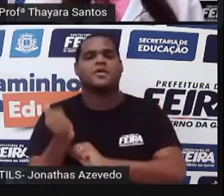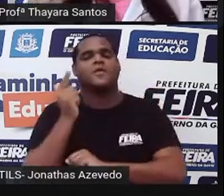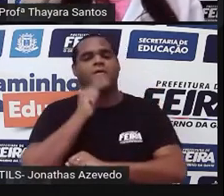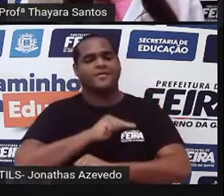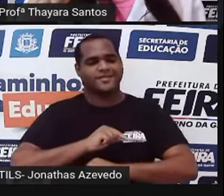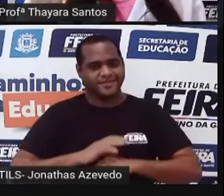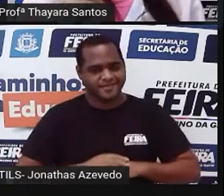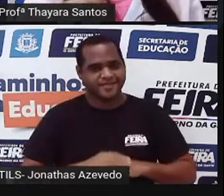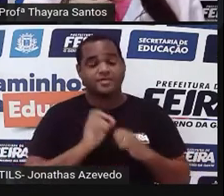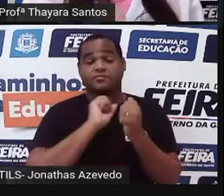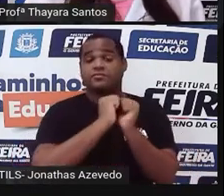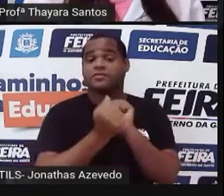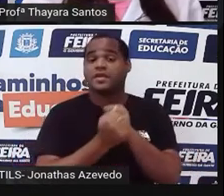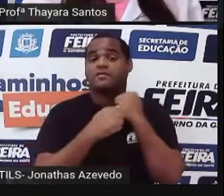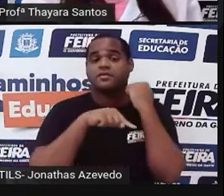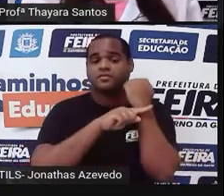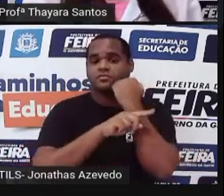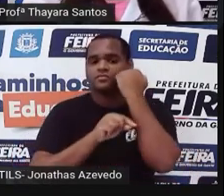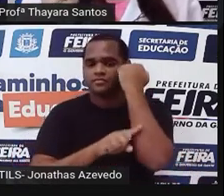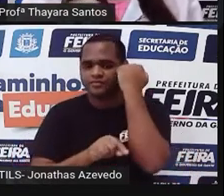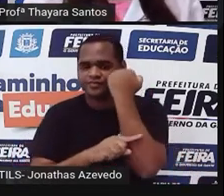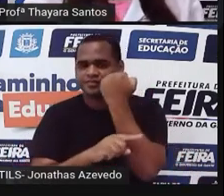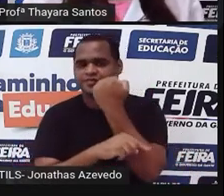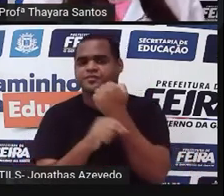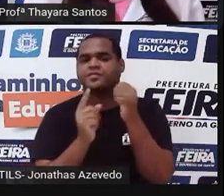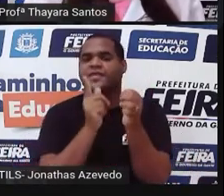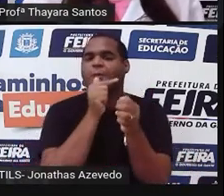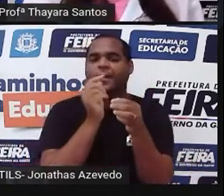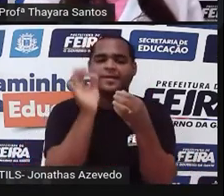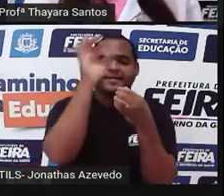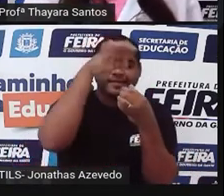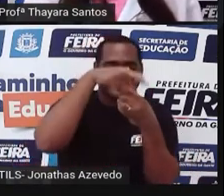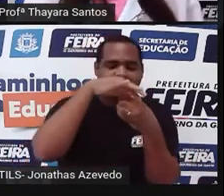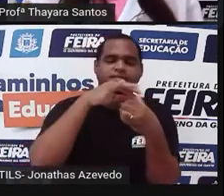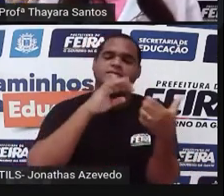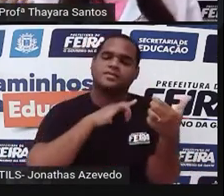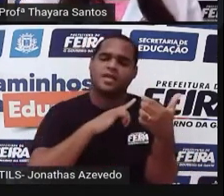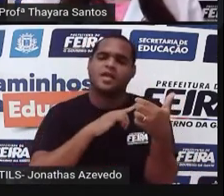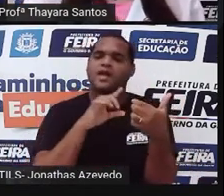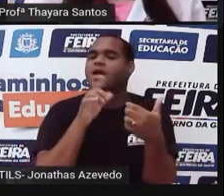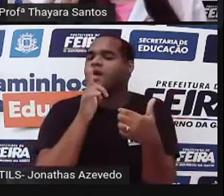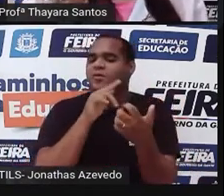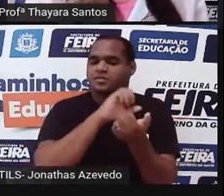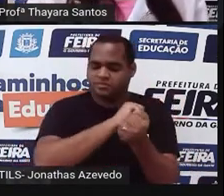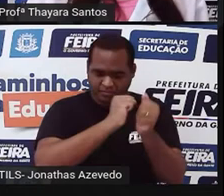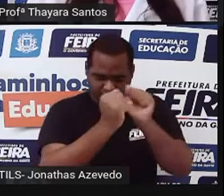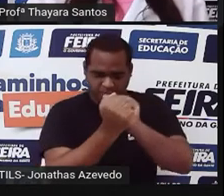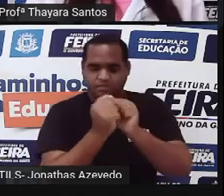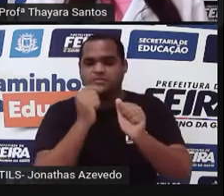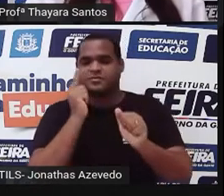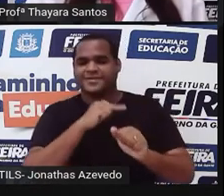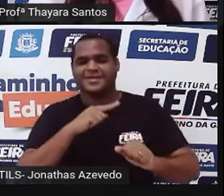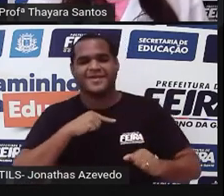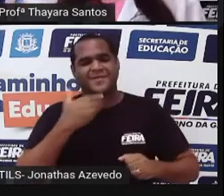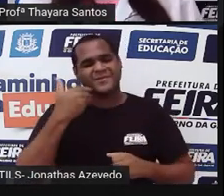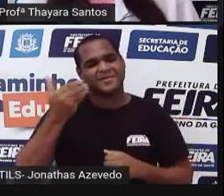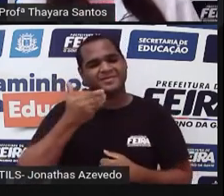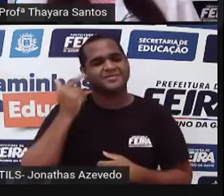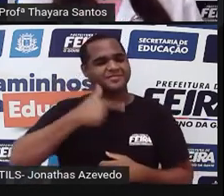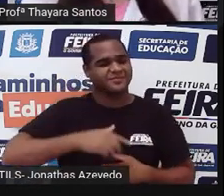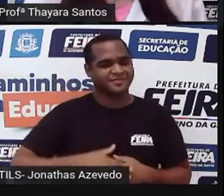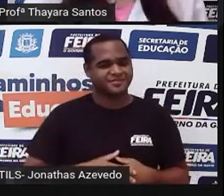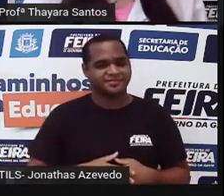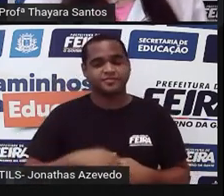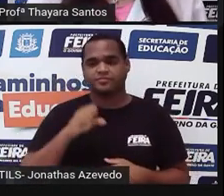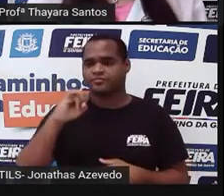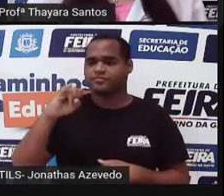permite reservar água no centro interior. Então, o cacto, ele vai se adaptar melhor àquele lugar. Já a samambaia,